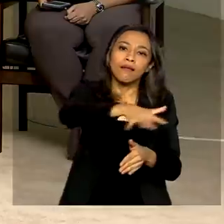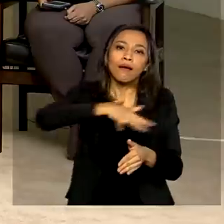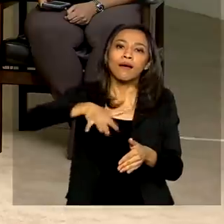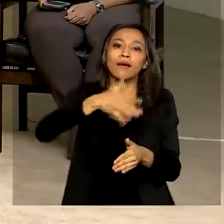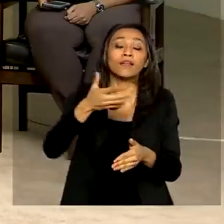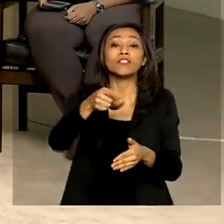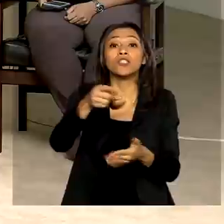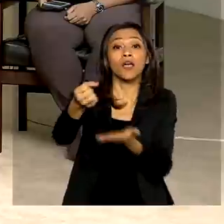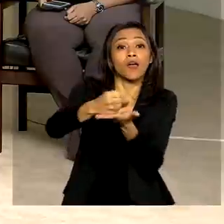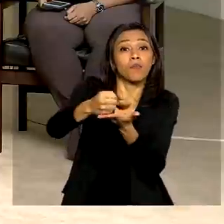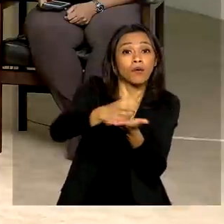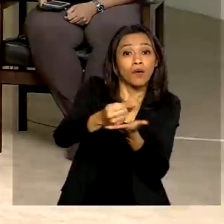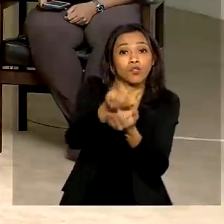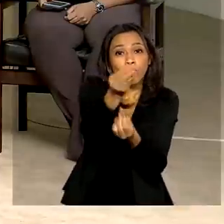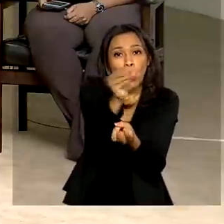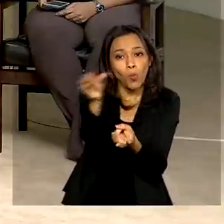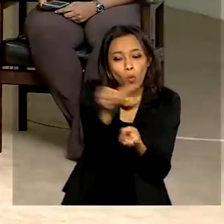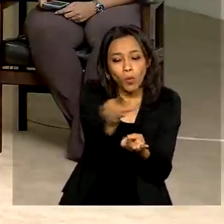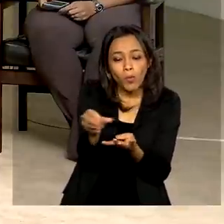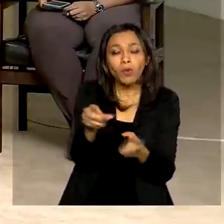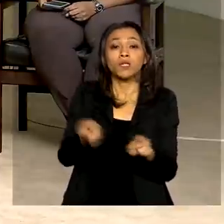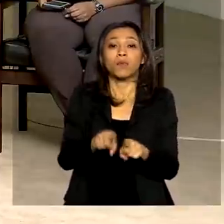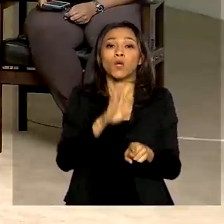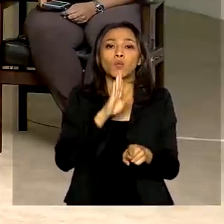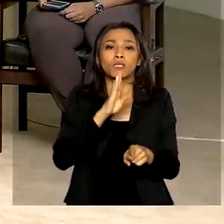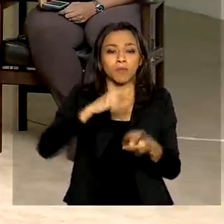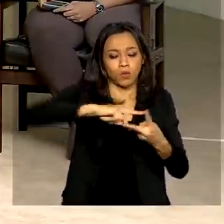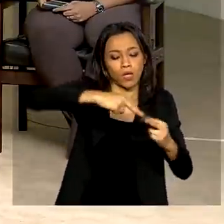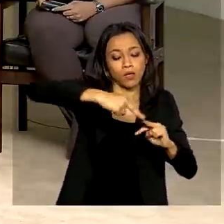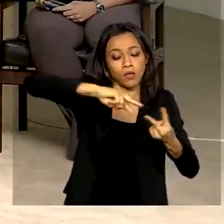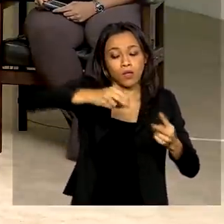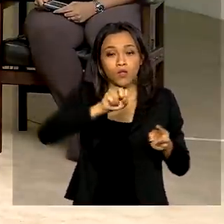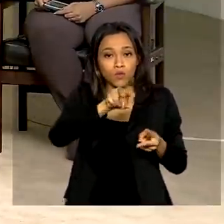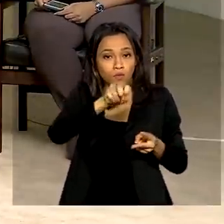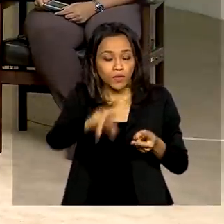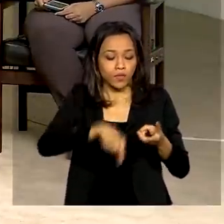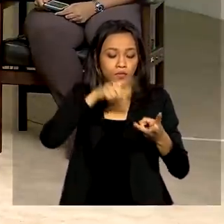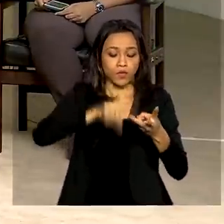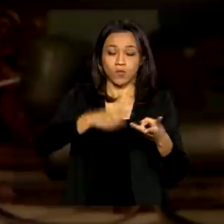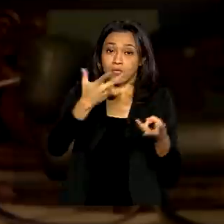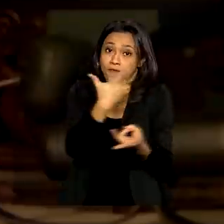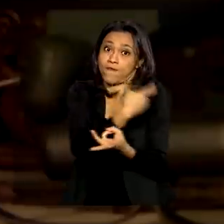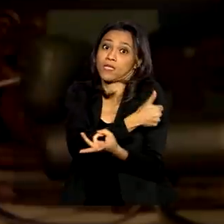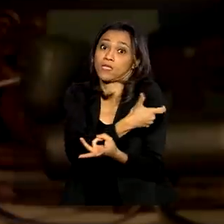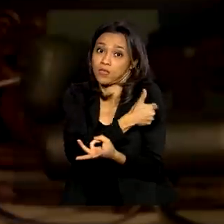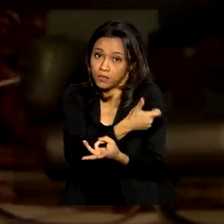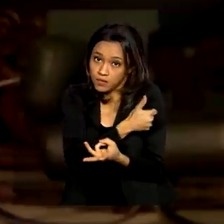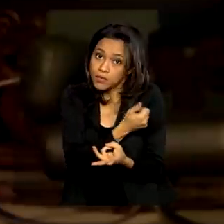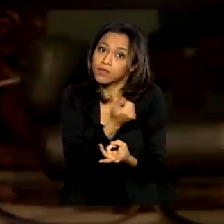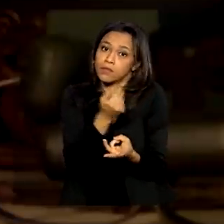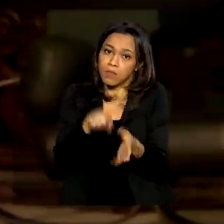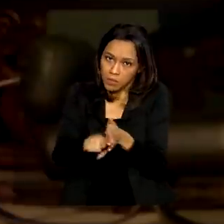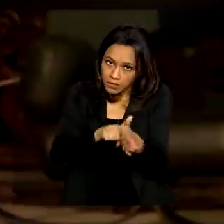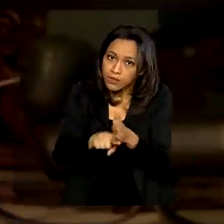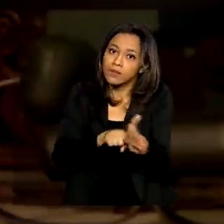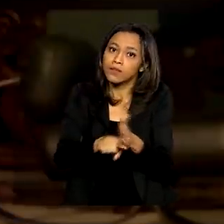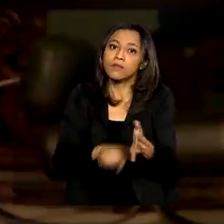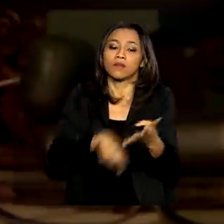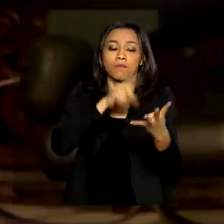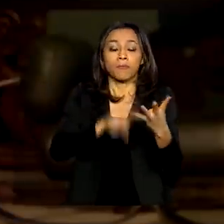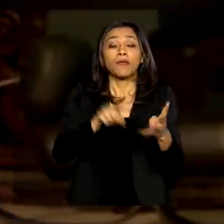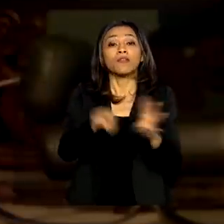medicamentos, no sequenciamento do vírus, em vacinas, no desenvolvimento de vacinas, e no desenvolvimento de